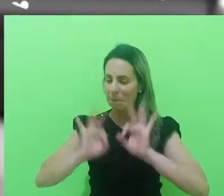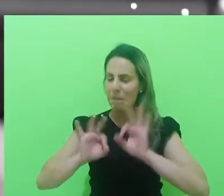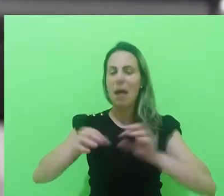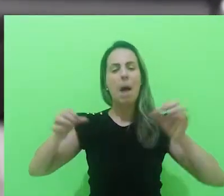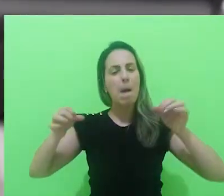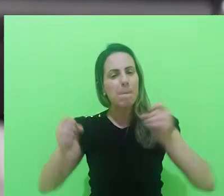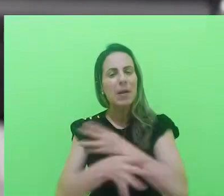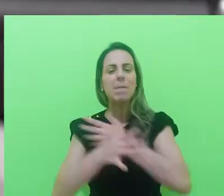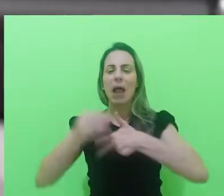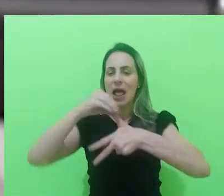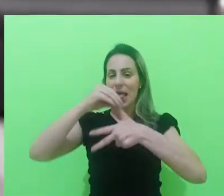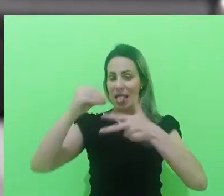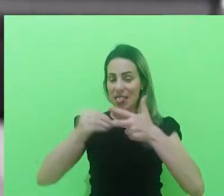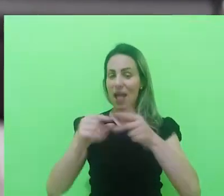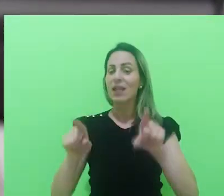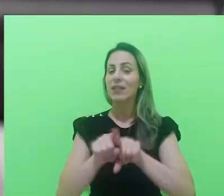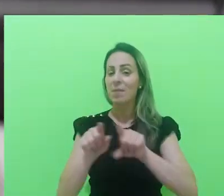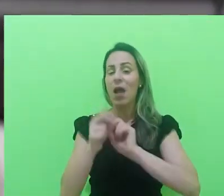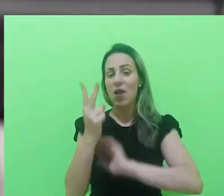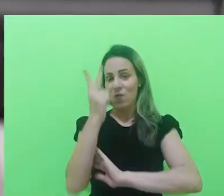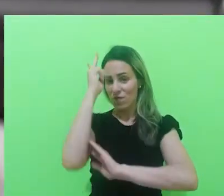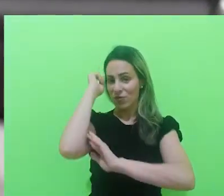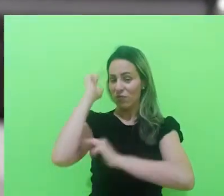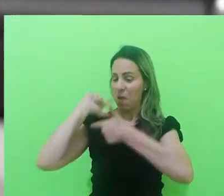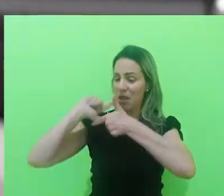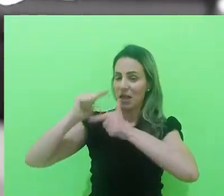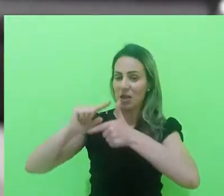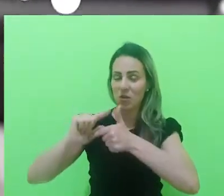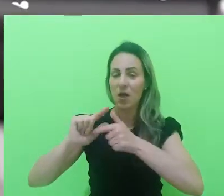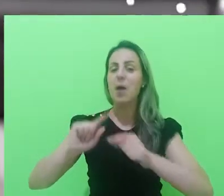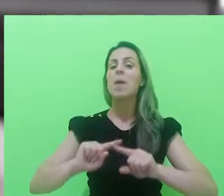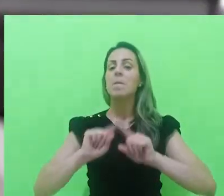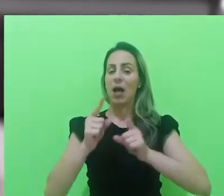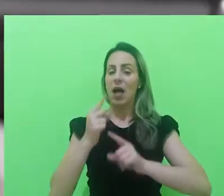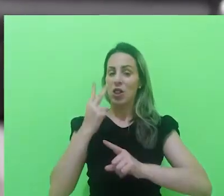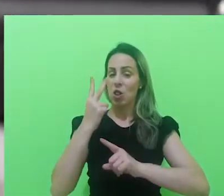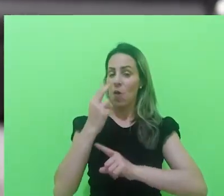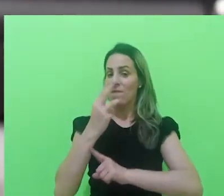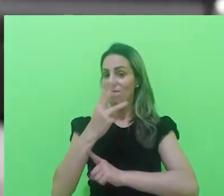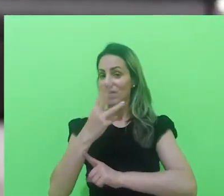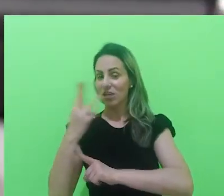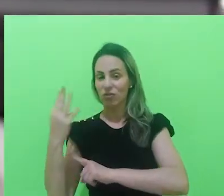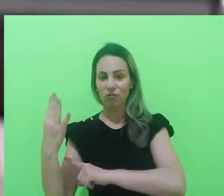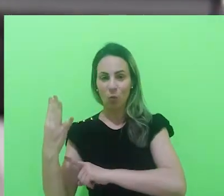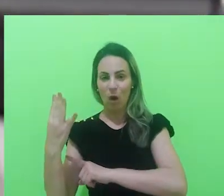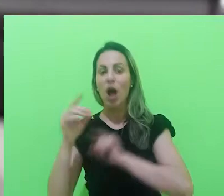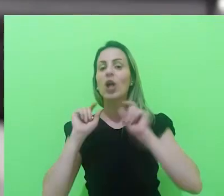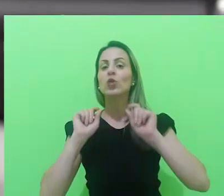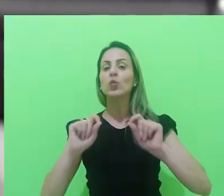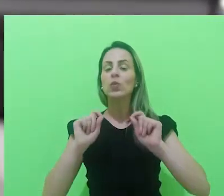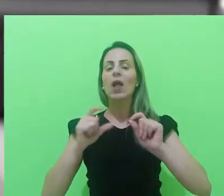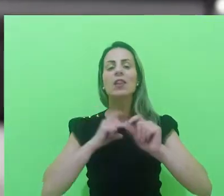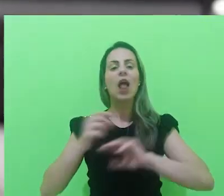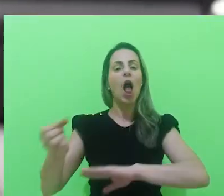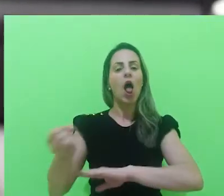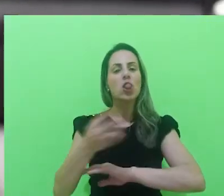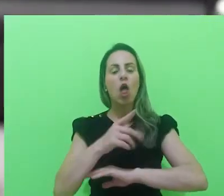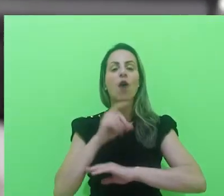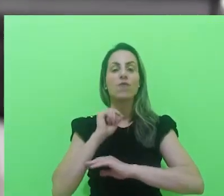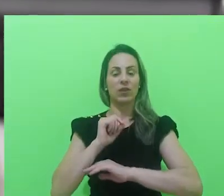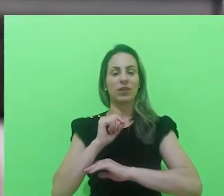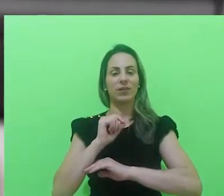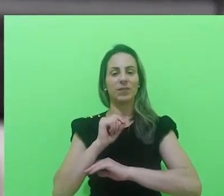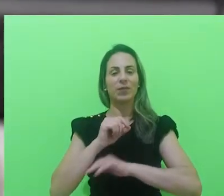a fazer o Enem e os vestibulares tradicionais. No entanto, a partir de 2024, nós temos ainda uma nova versão de